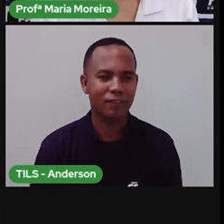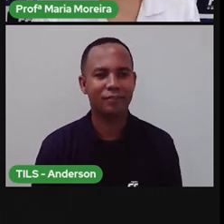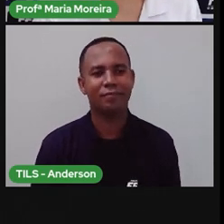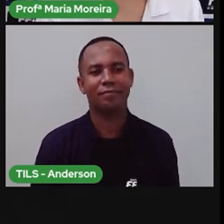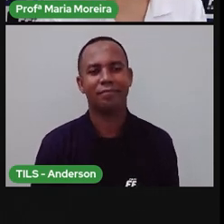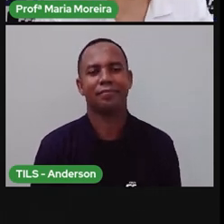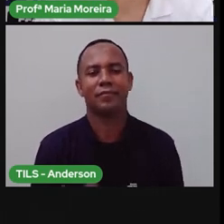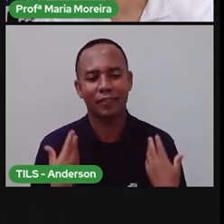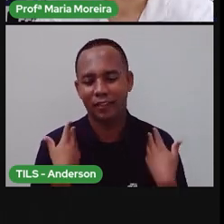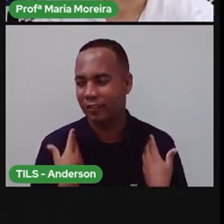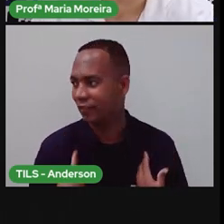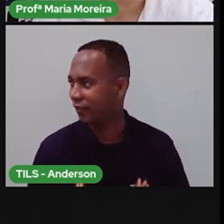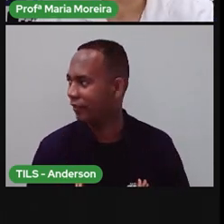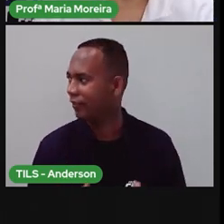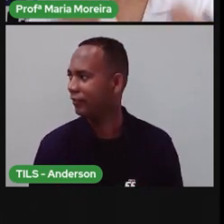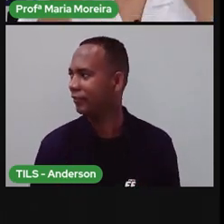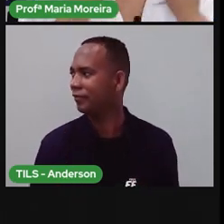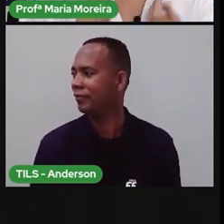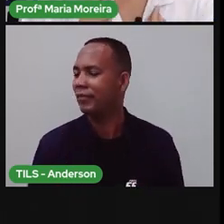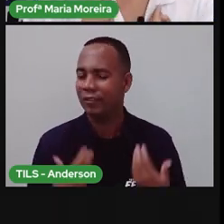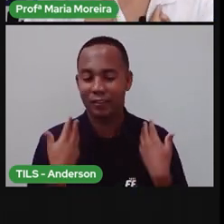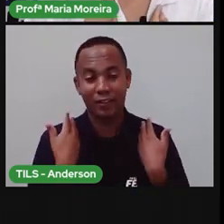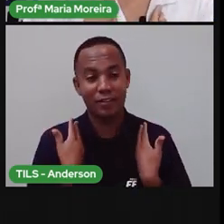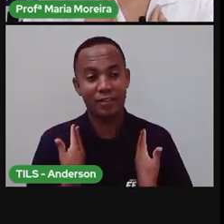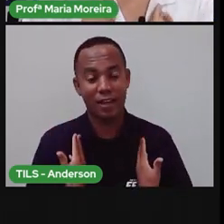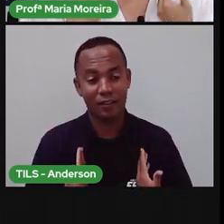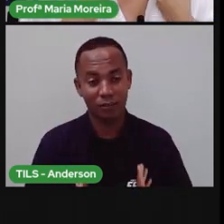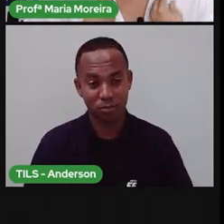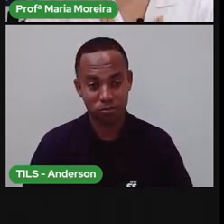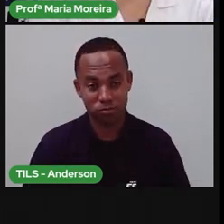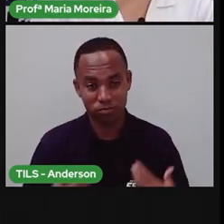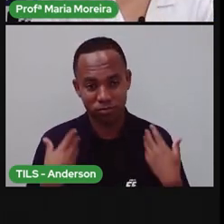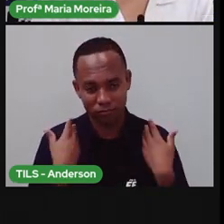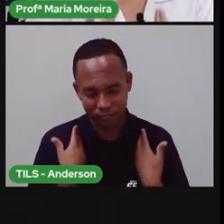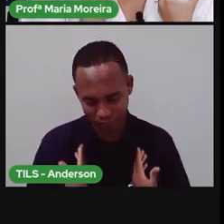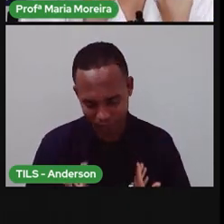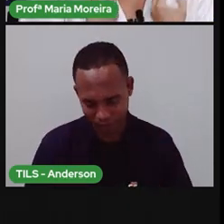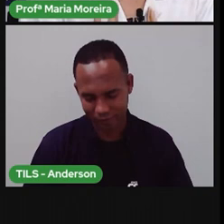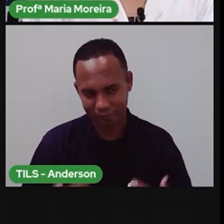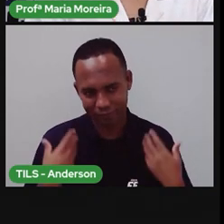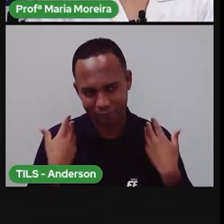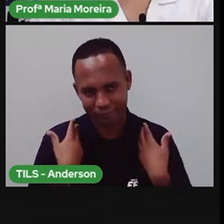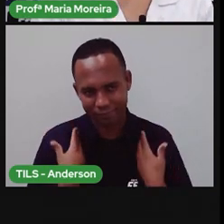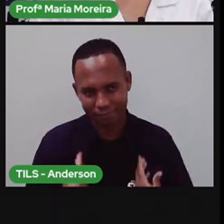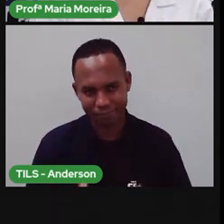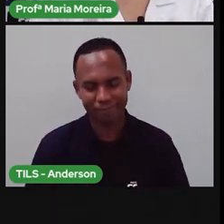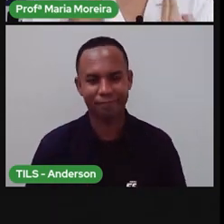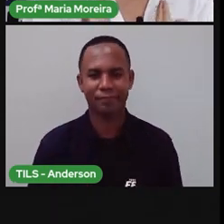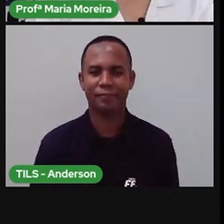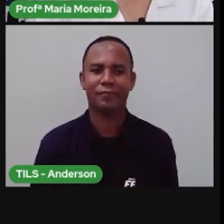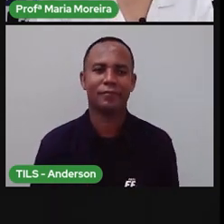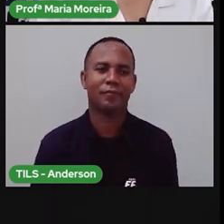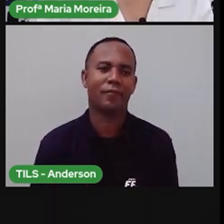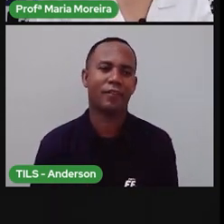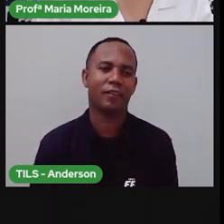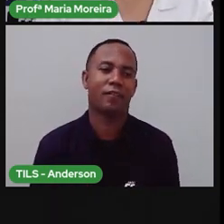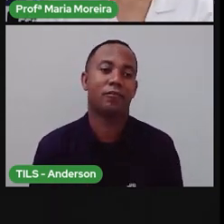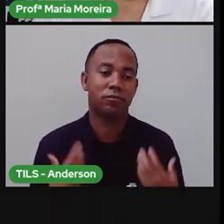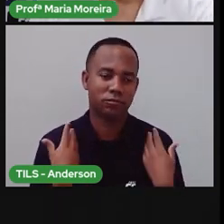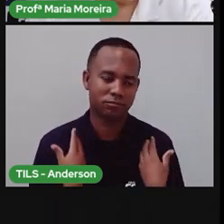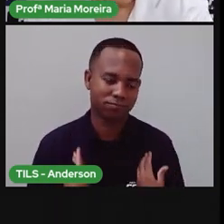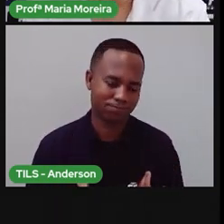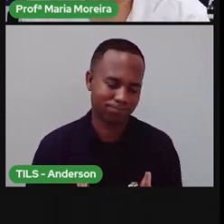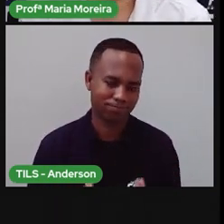cansado. Ah, a aprende, não? Como é, Anderson? Cansar, assim? Cansado, a família está cansada.